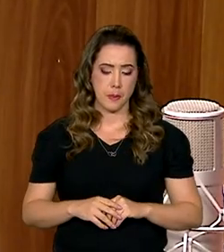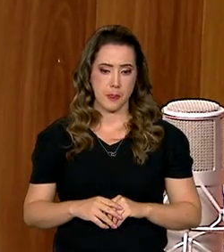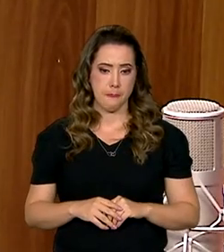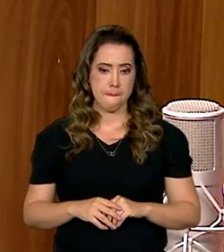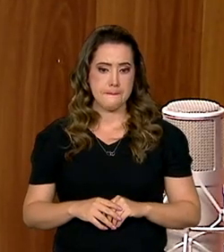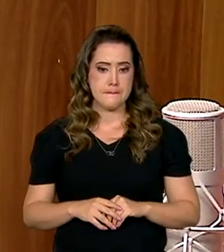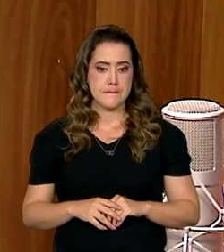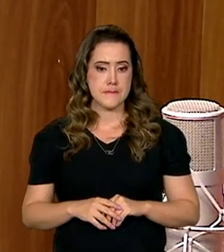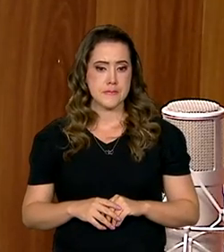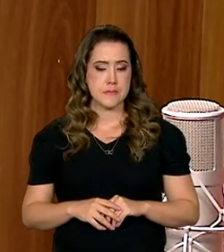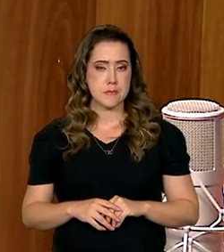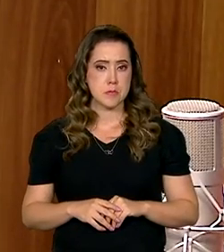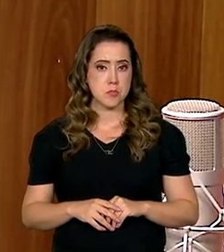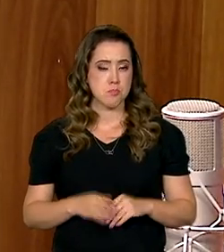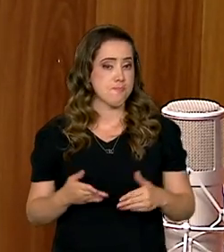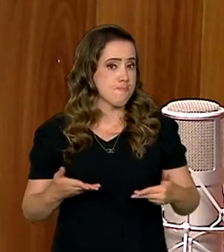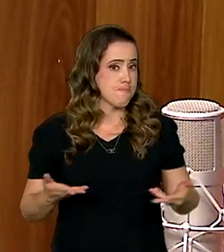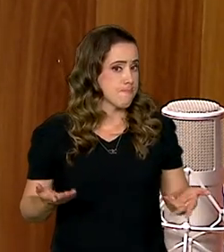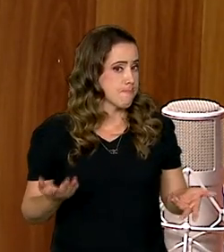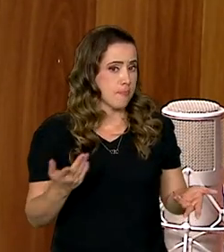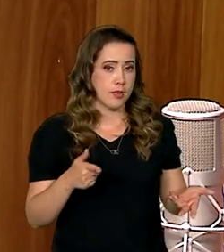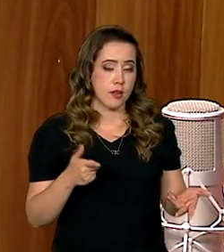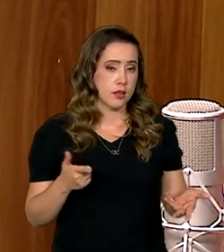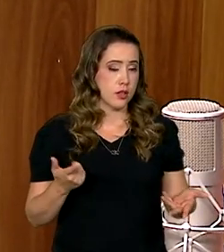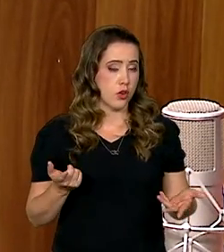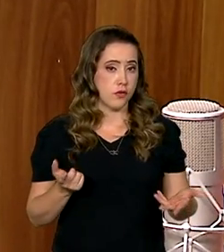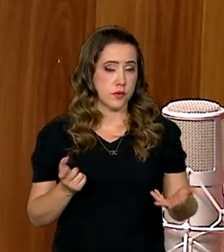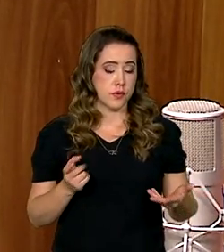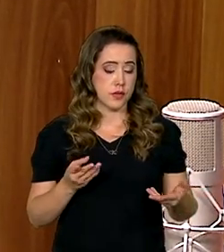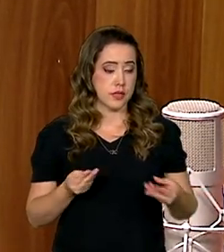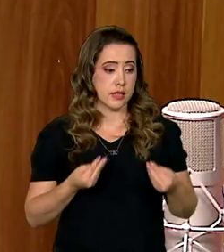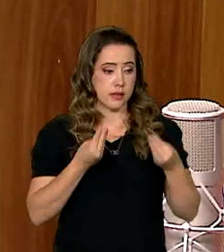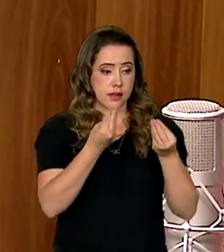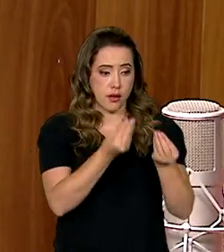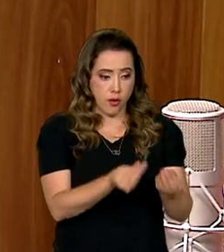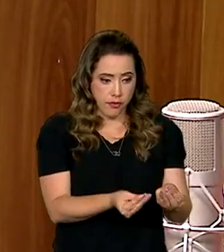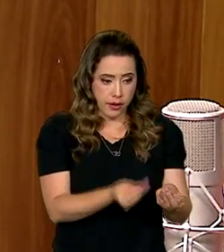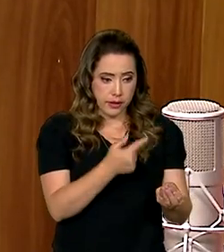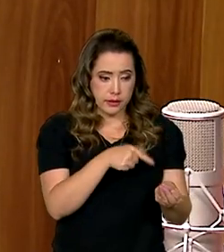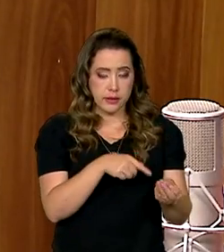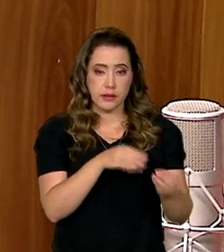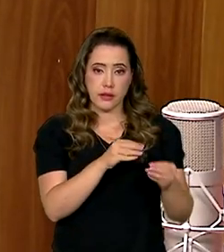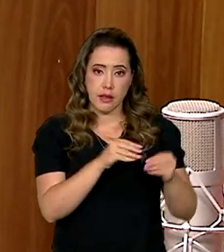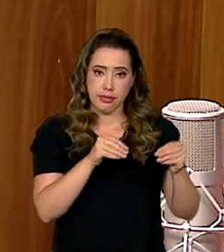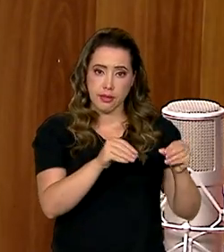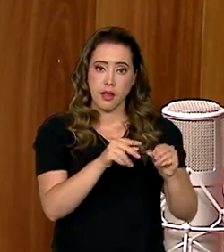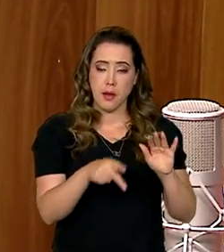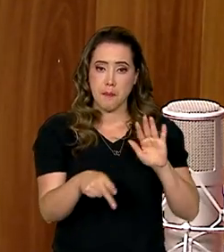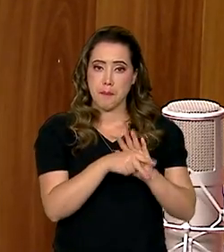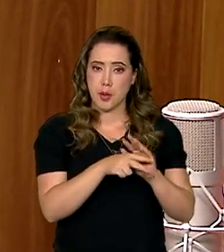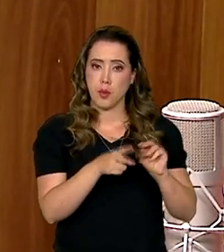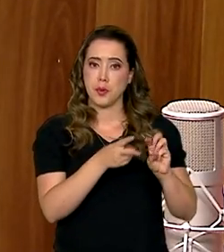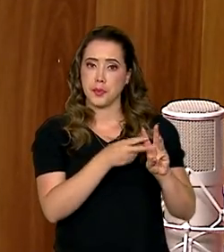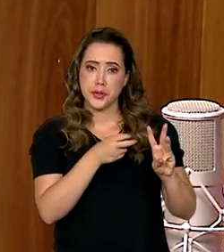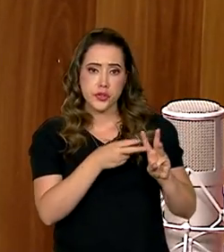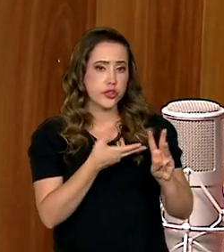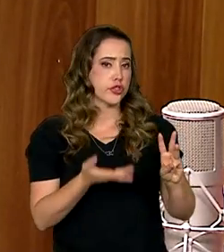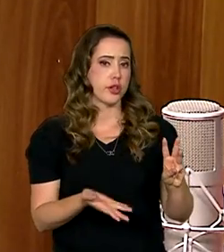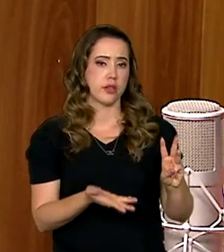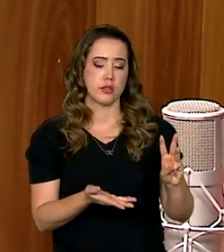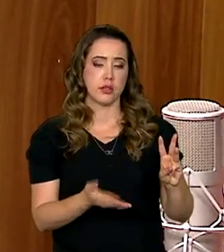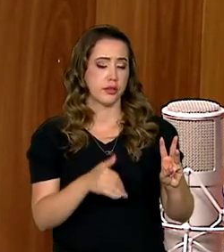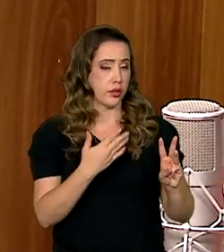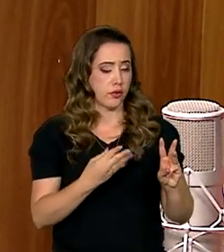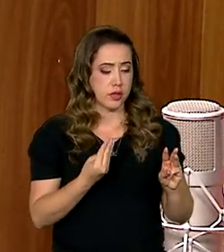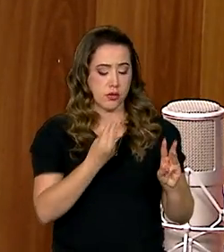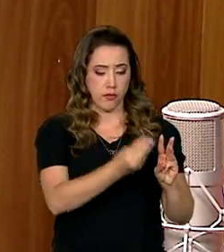você faz essa reintegração da posse de um território indígena. Então, com isso,